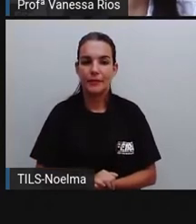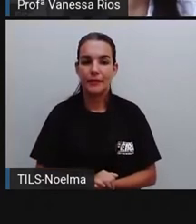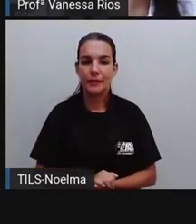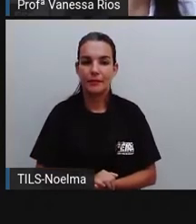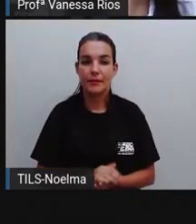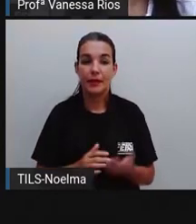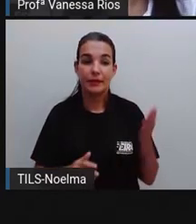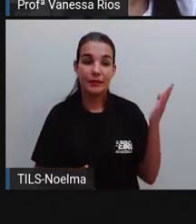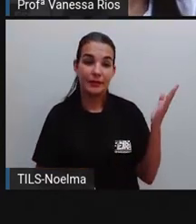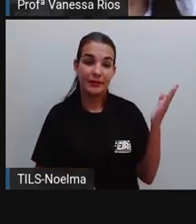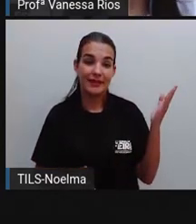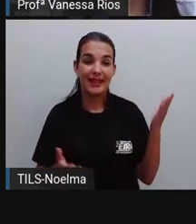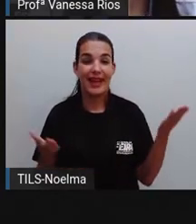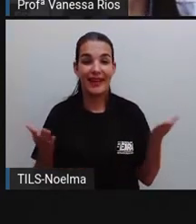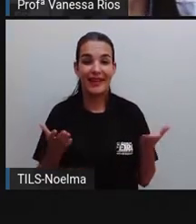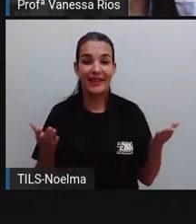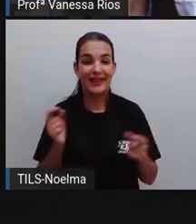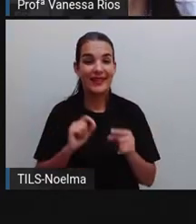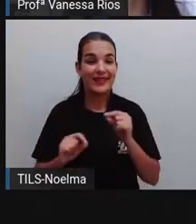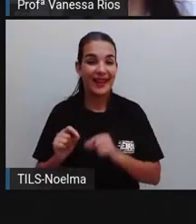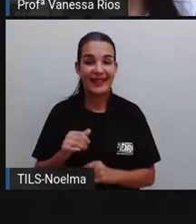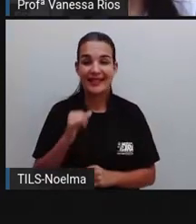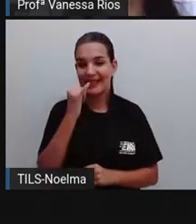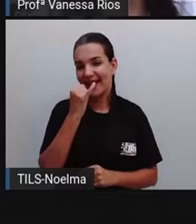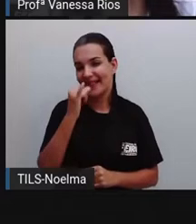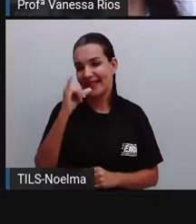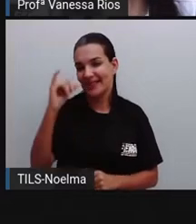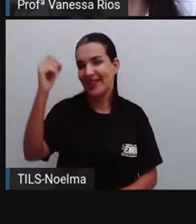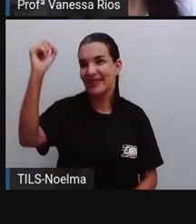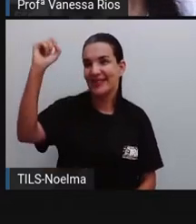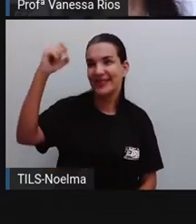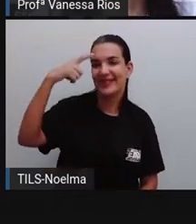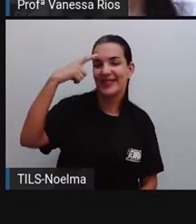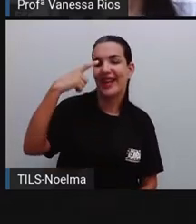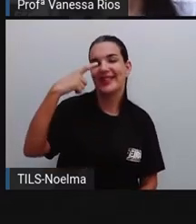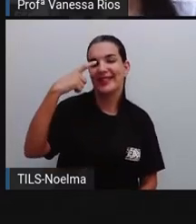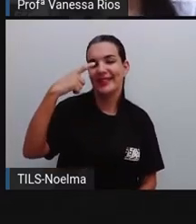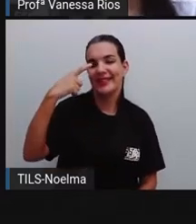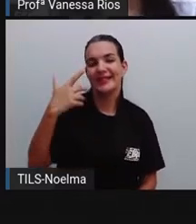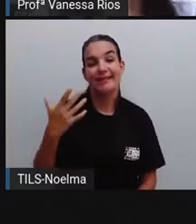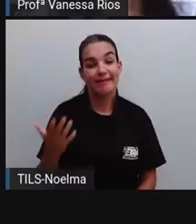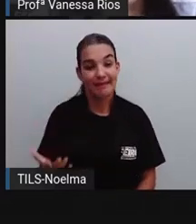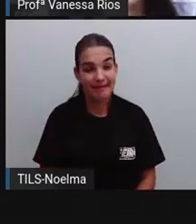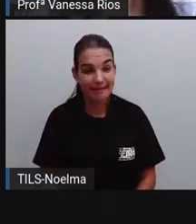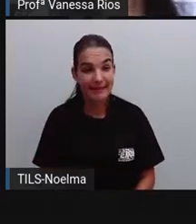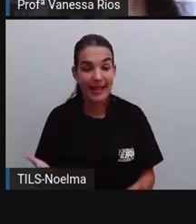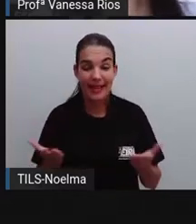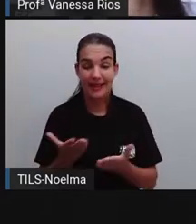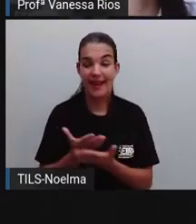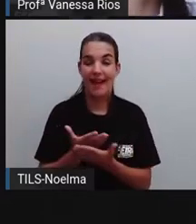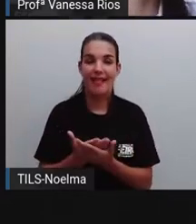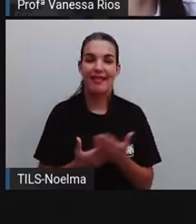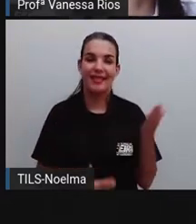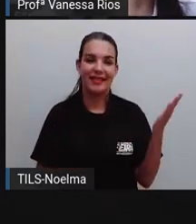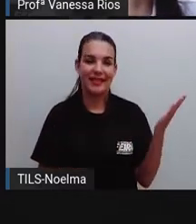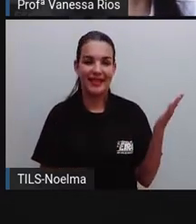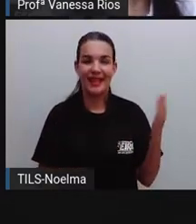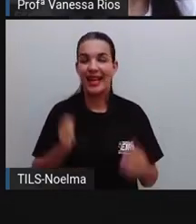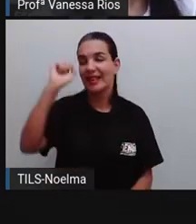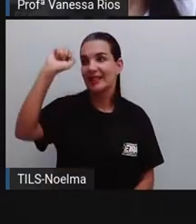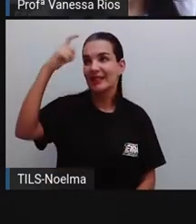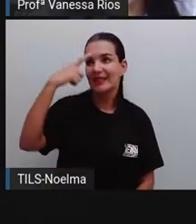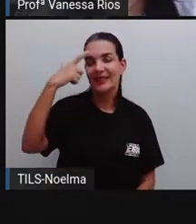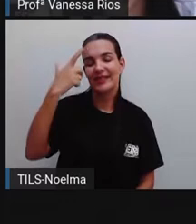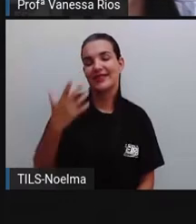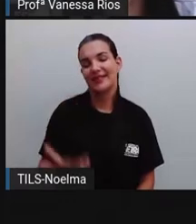E aí chegamos, enfim, na energia que estamos estudando e falando nesta aula, que é a energia